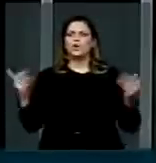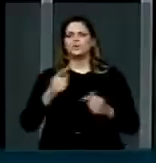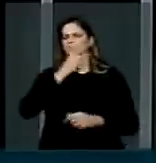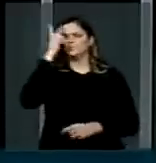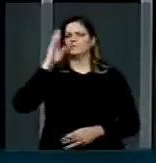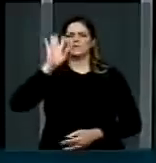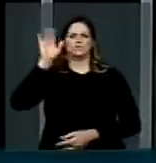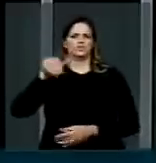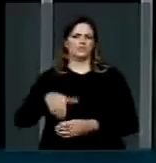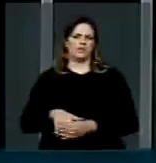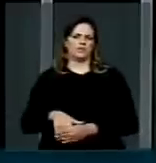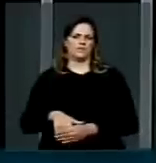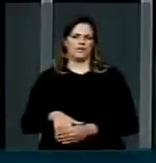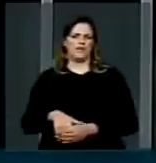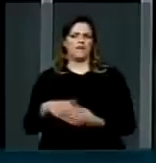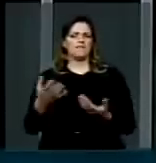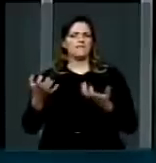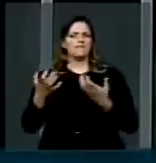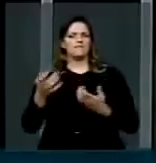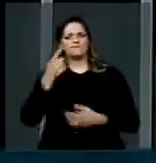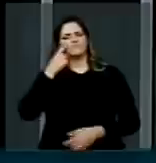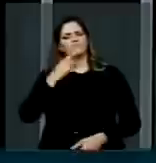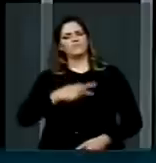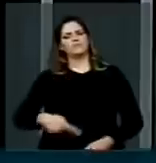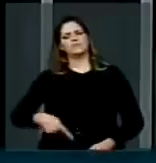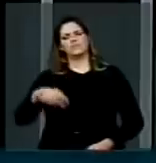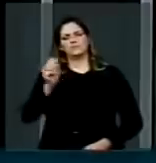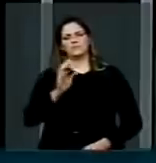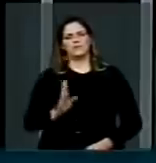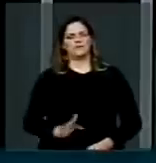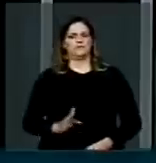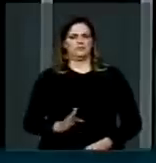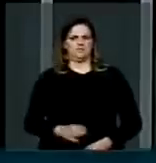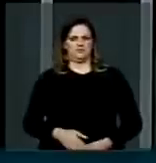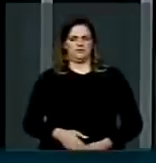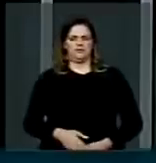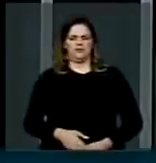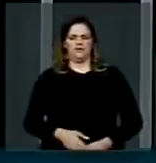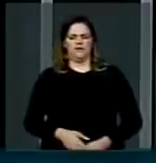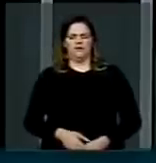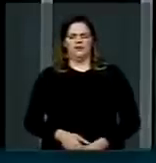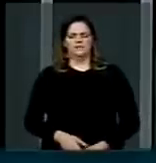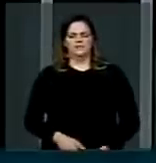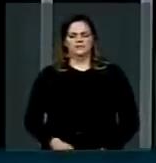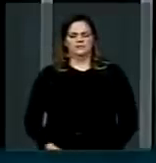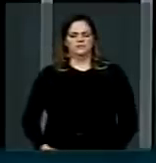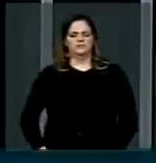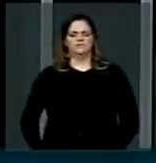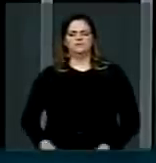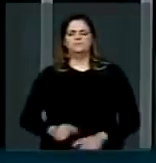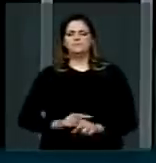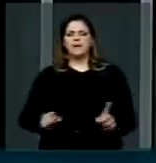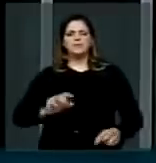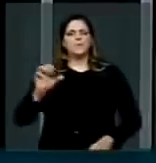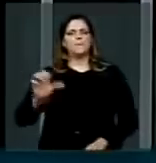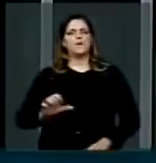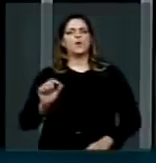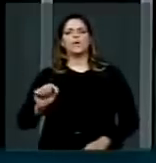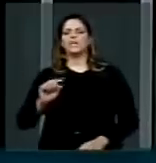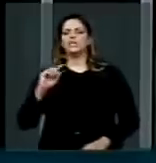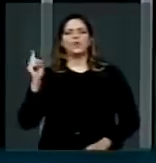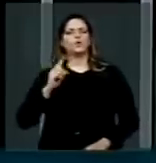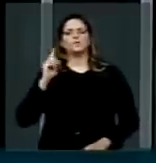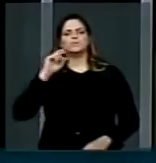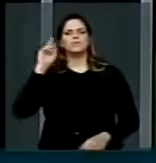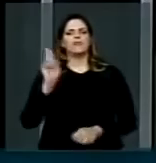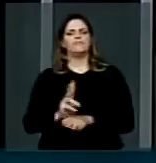se pretendem competitivas à presidência da República, se enquadraram e o pior é elas se enquadraram imediatamente. Todos defendem o tripé.